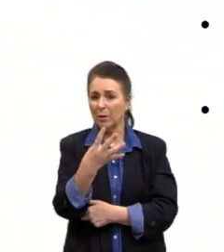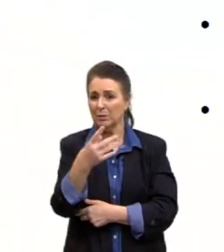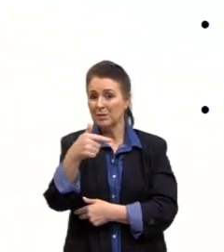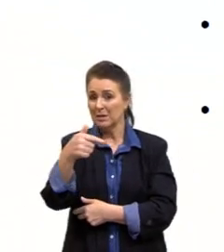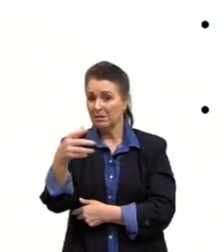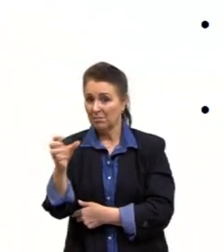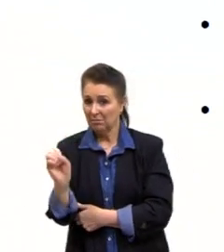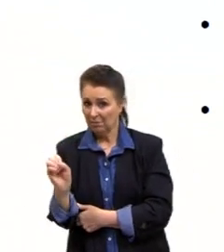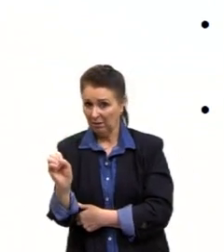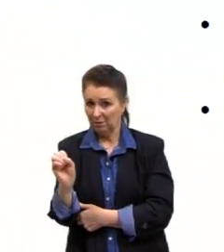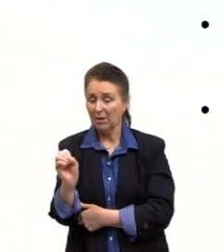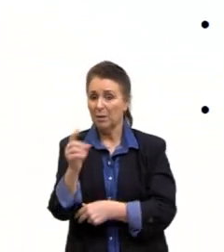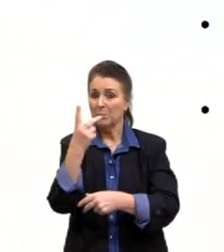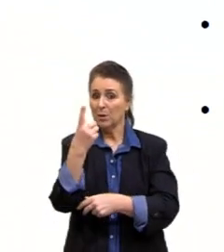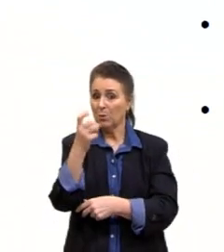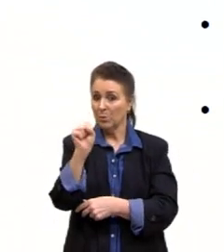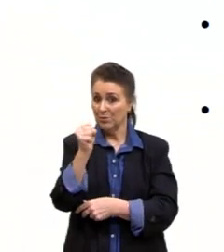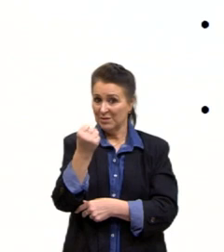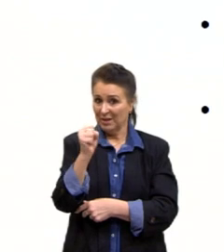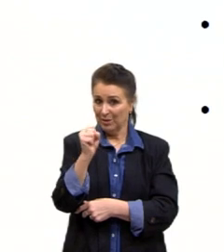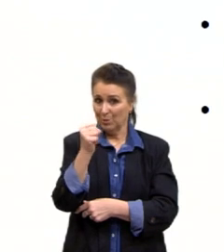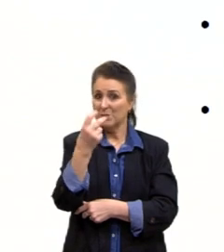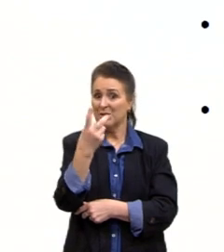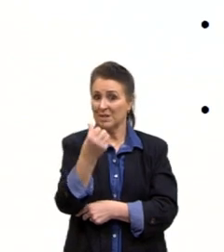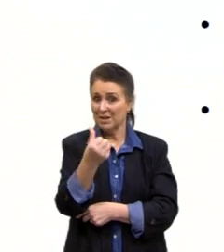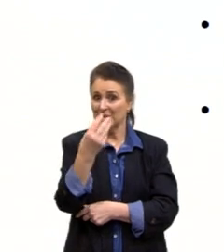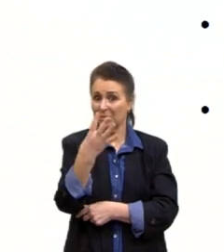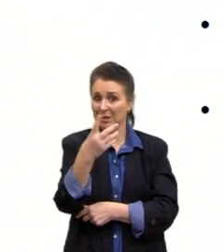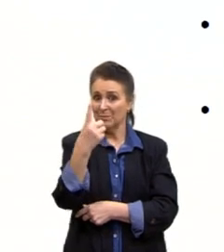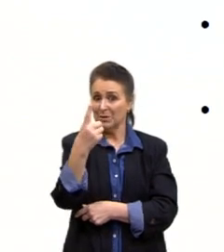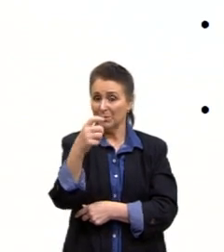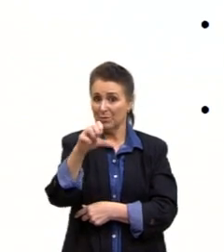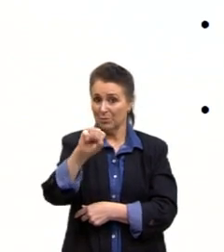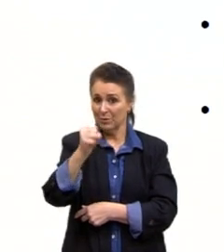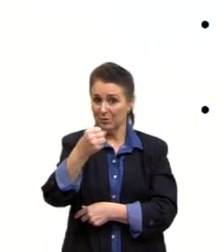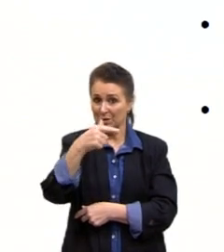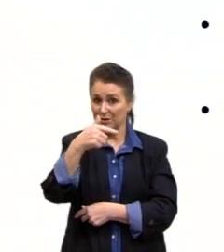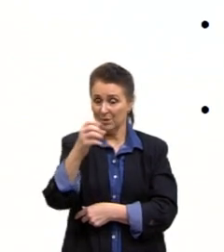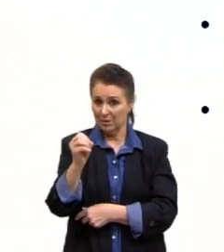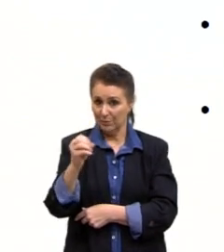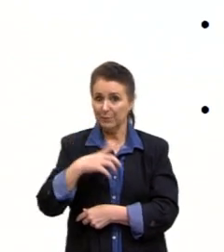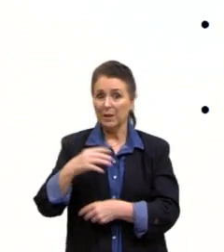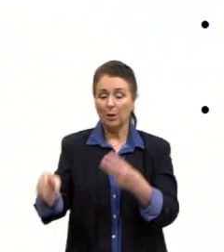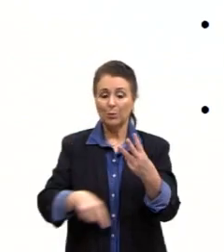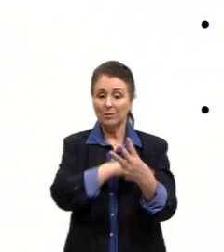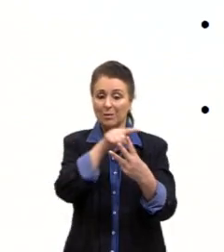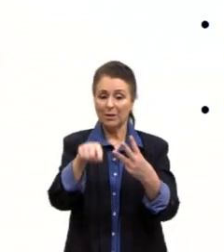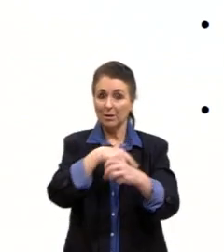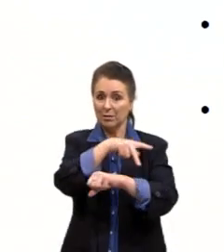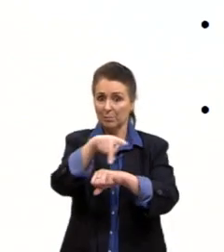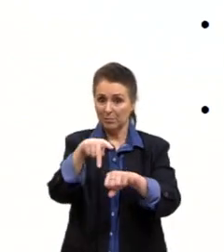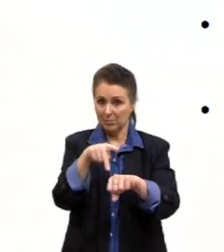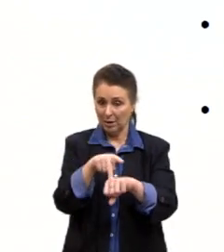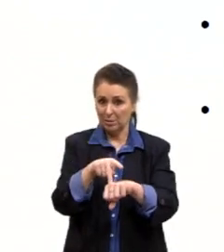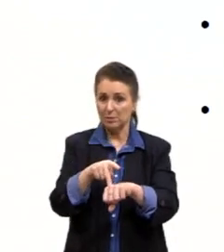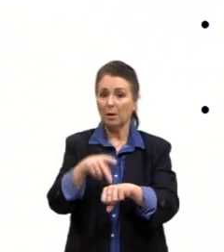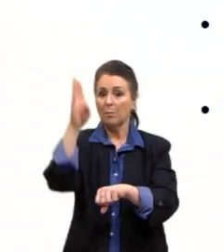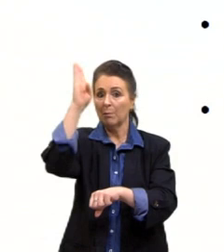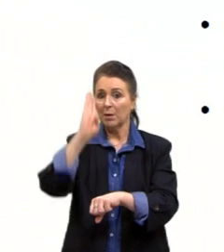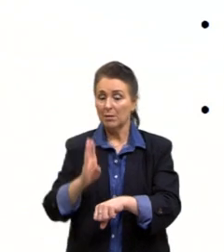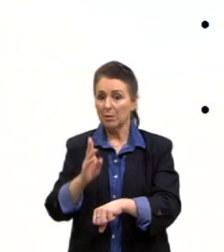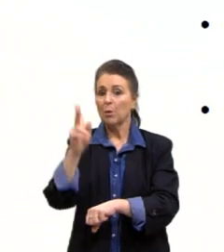vão invadir, a triplice aliança entre Brasil, Argentina e Uruguai, vai invadir e vai dizimar a população